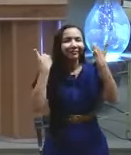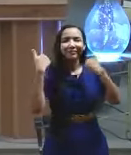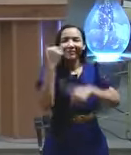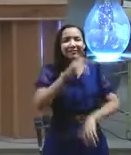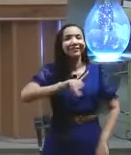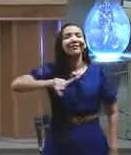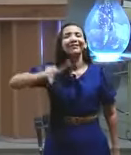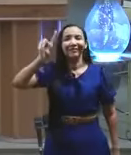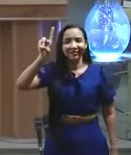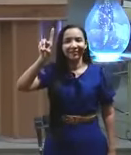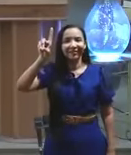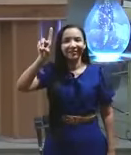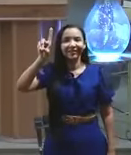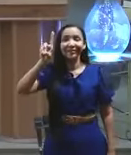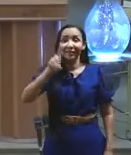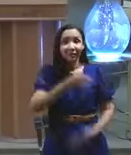temas